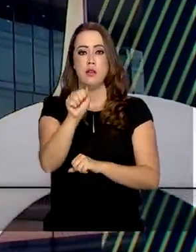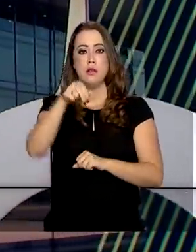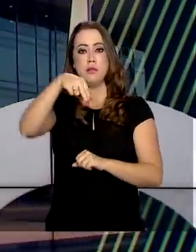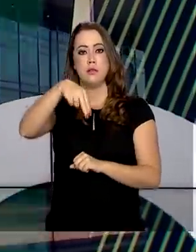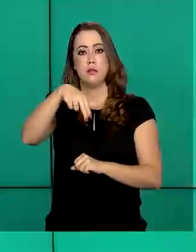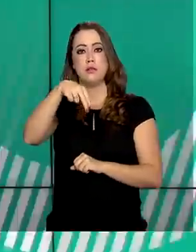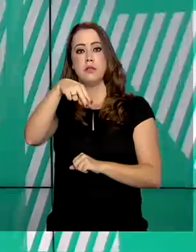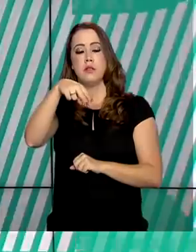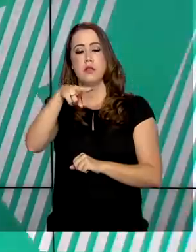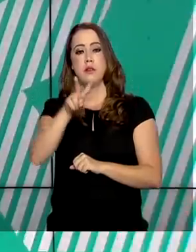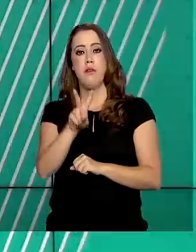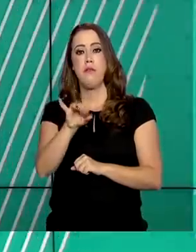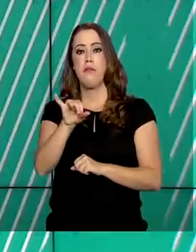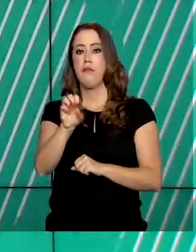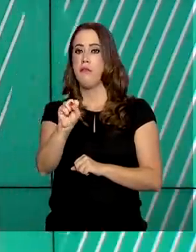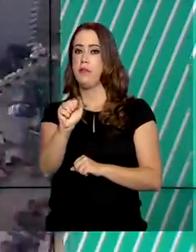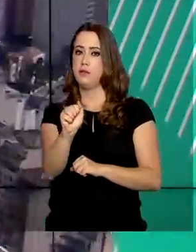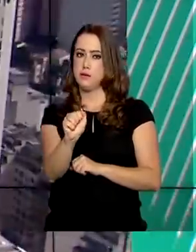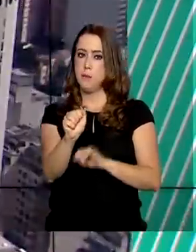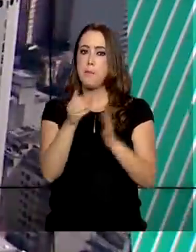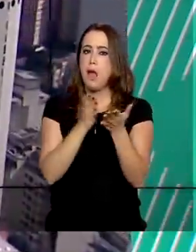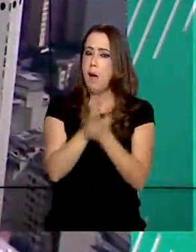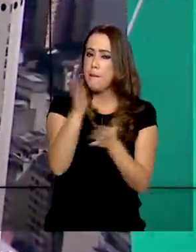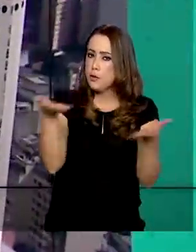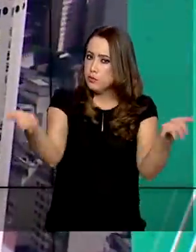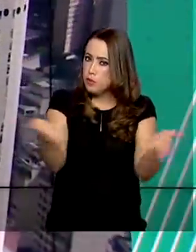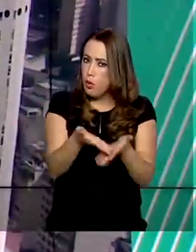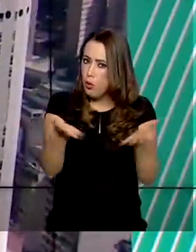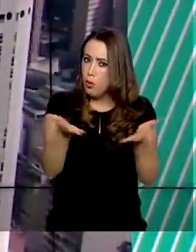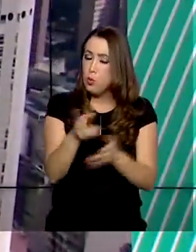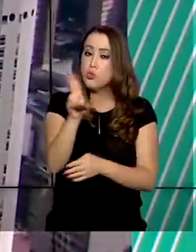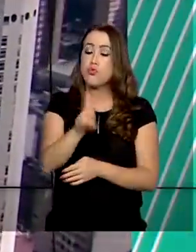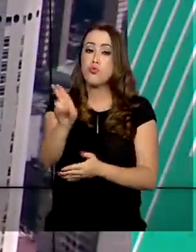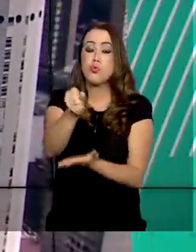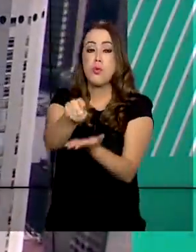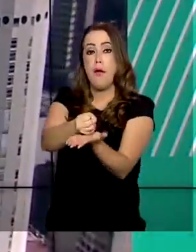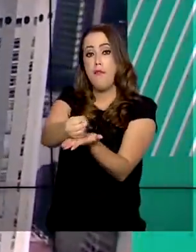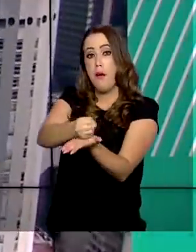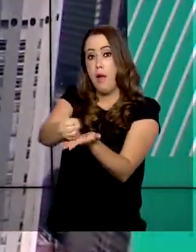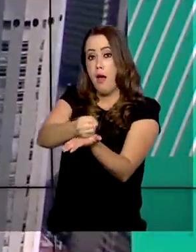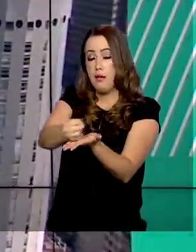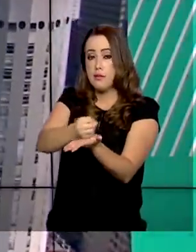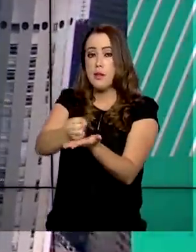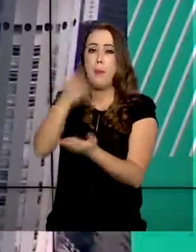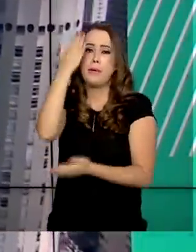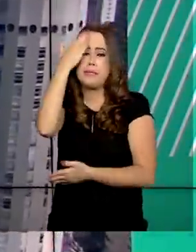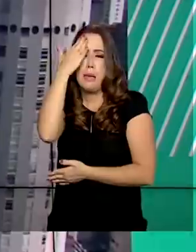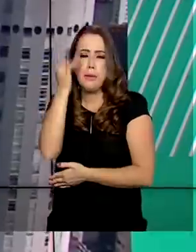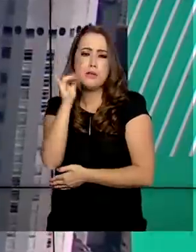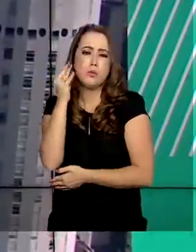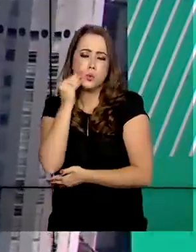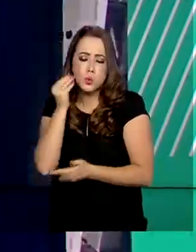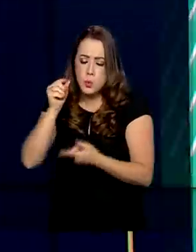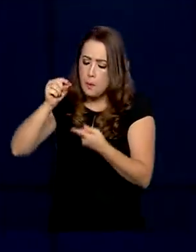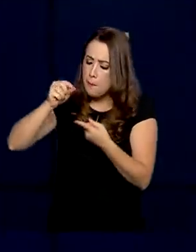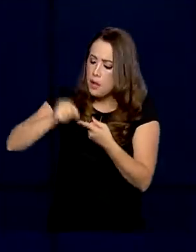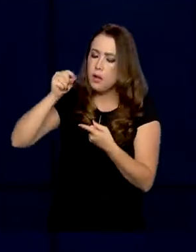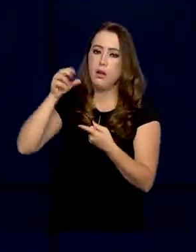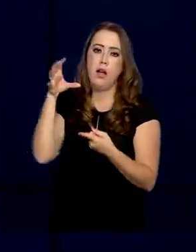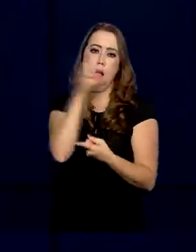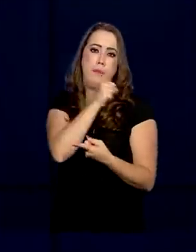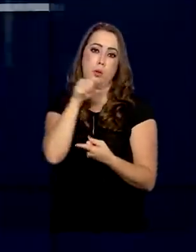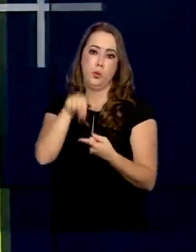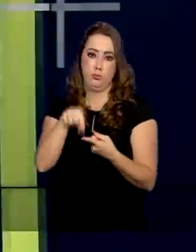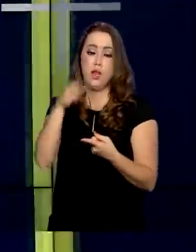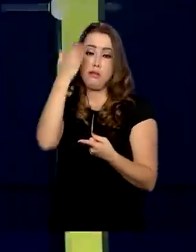Sanitária, Anvisa, aprovou hoje a utilização nas farmácias de testes rápidos para diagnóstico da